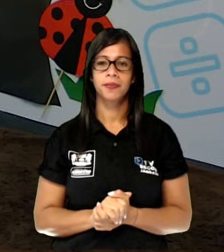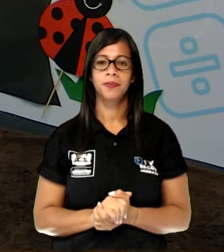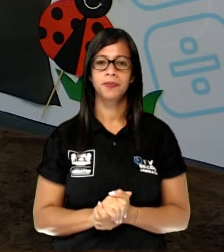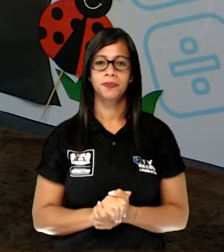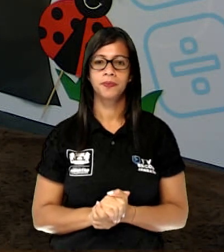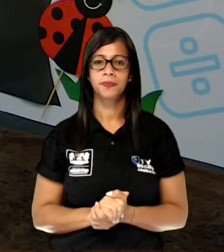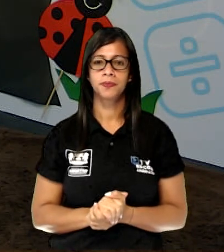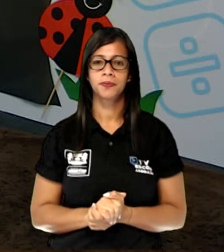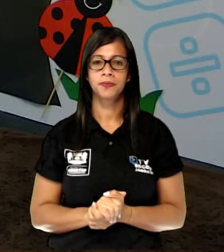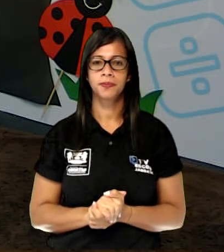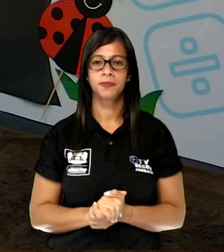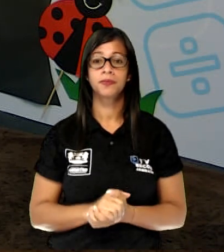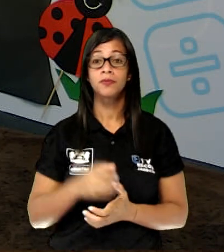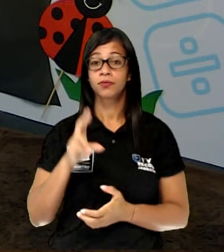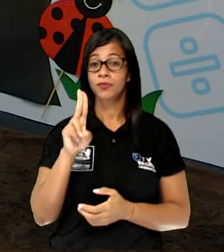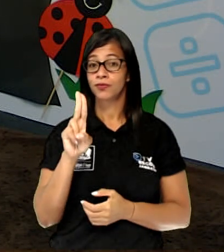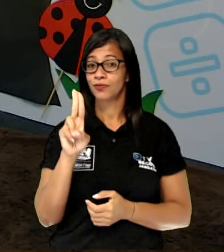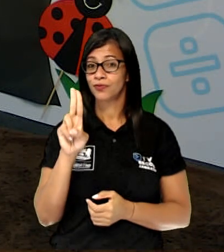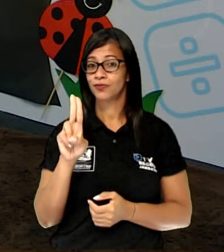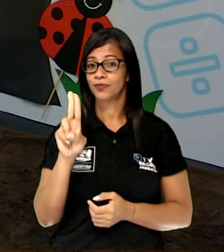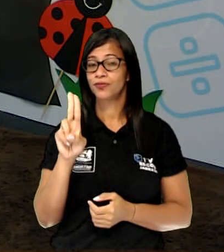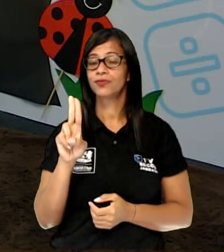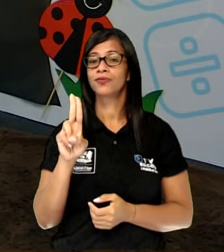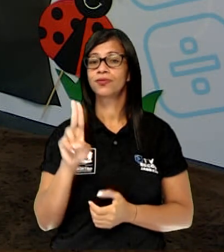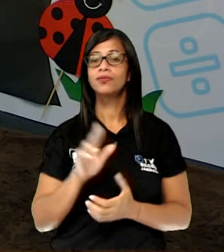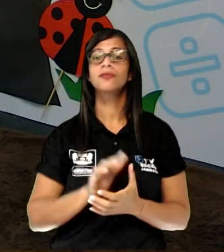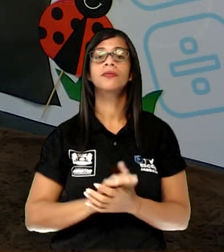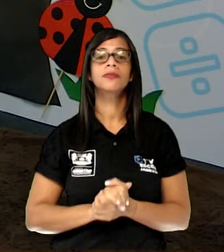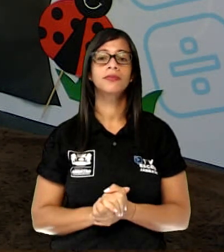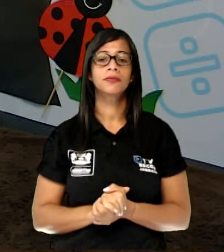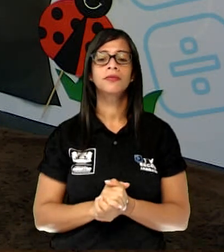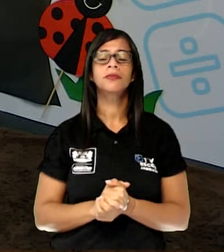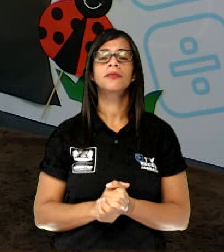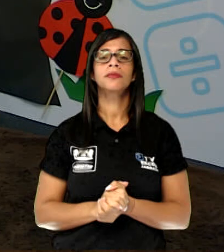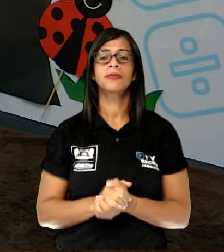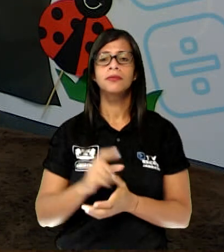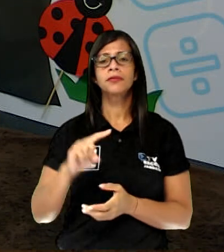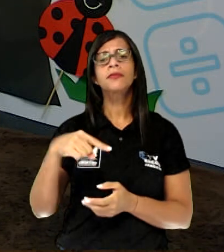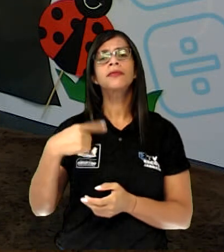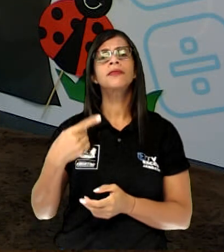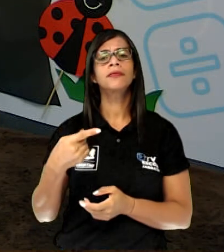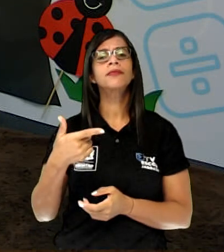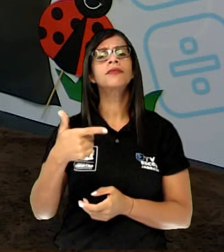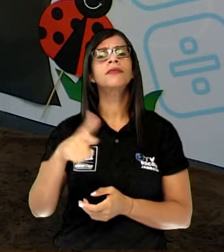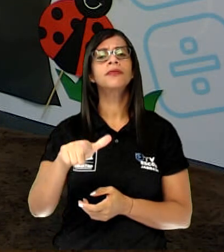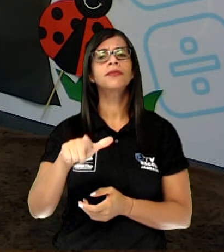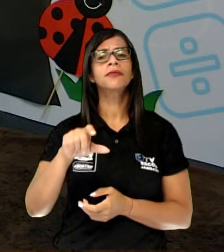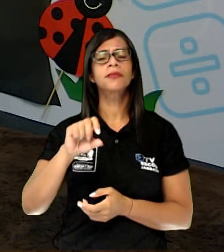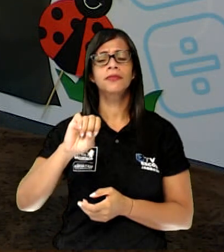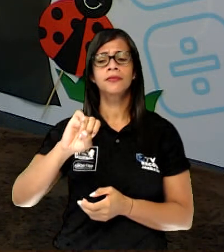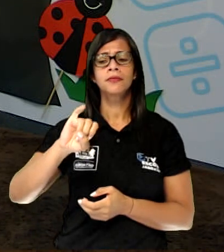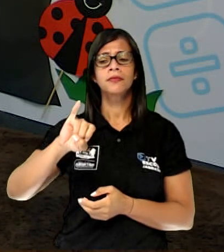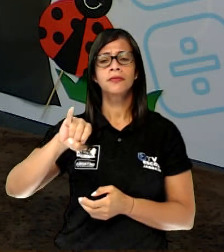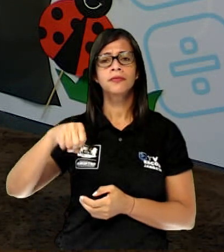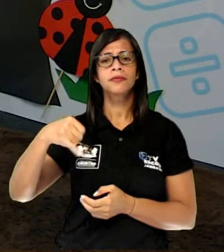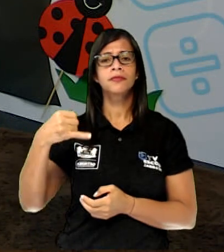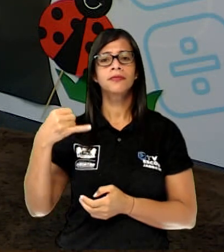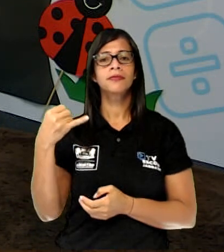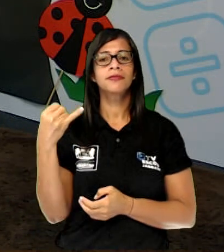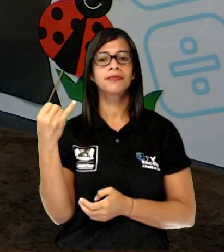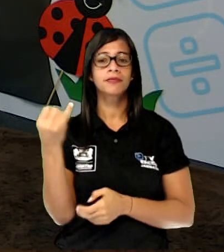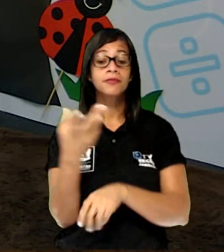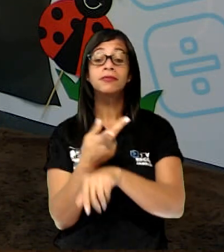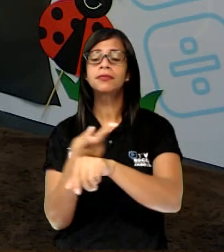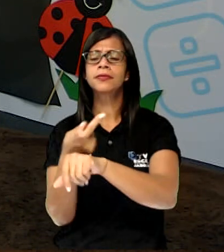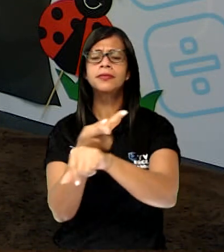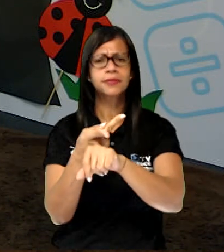RU. U. A vogal U. Coruja. Procurem o J aí no seu